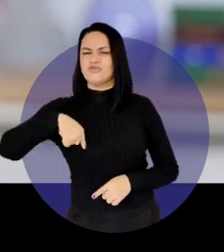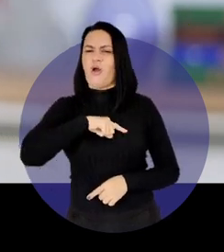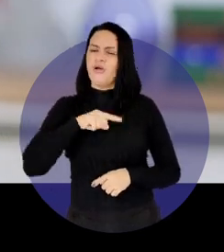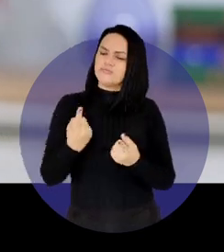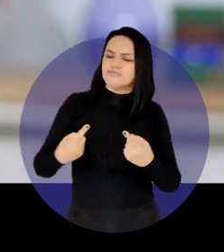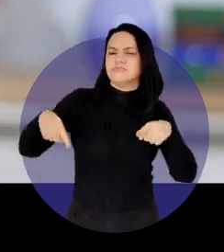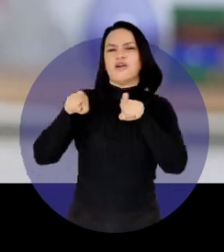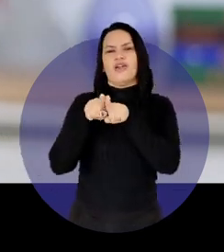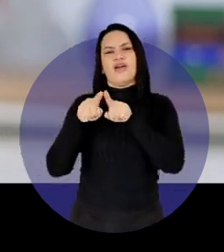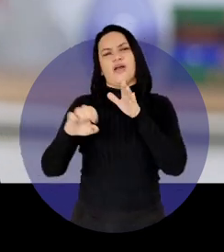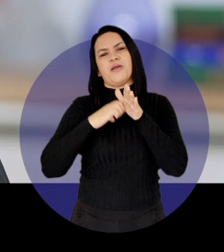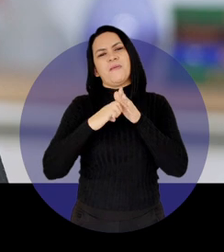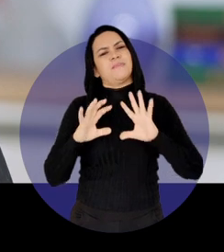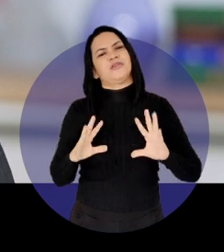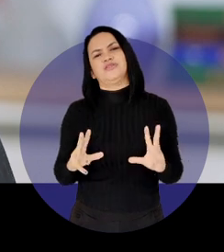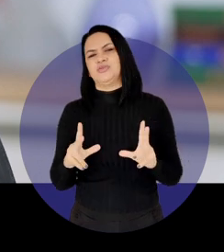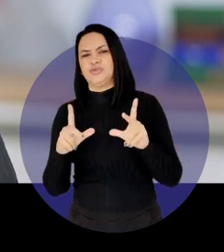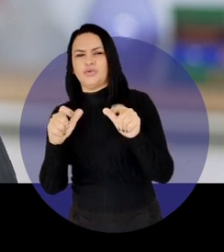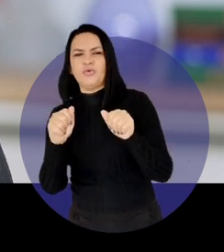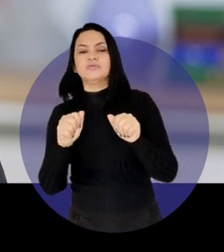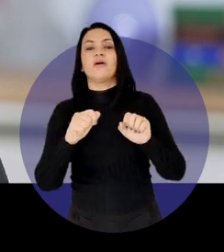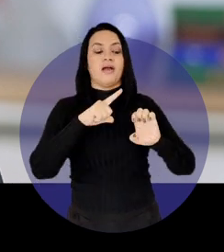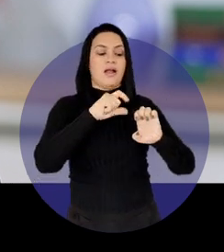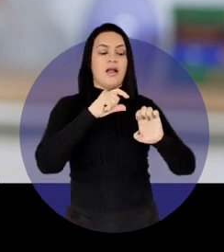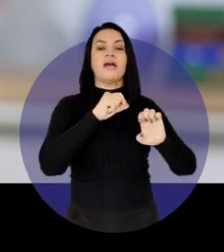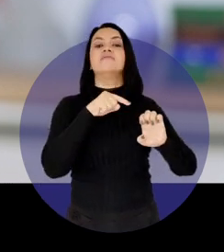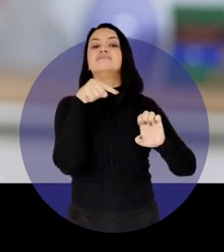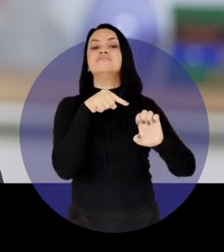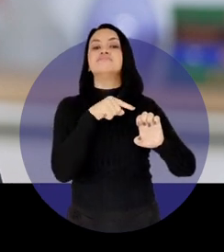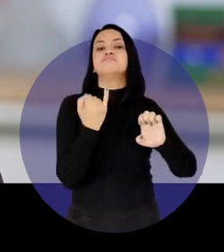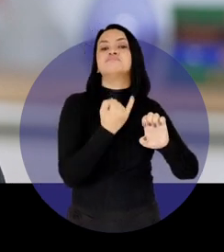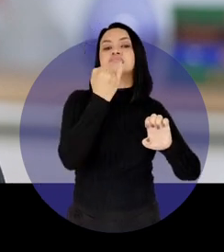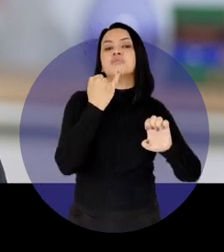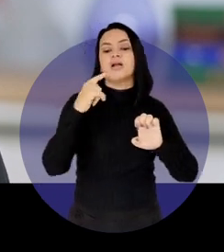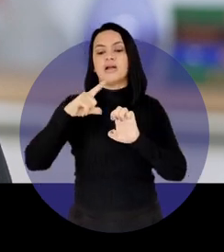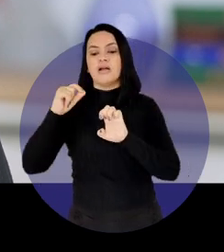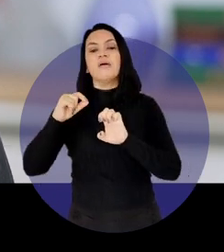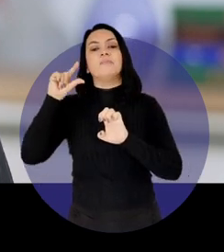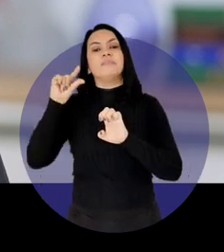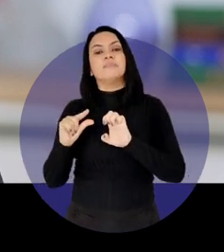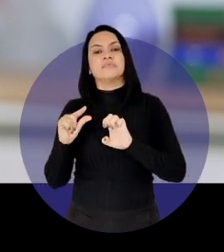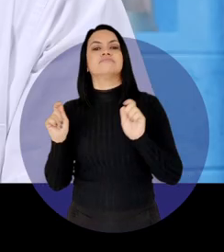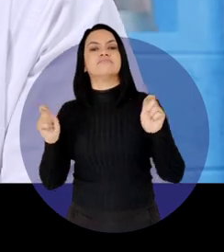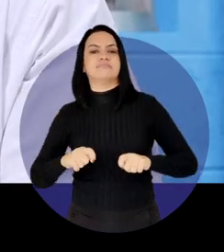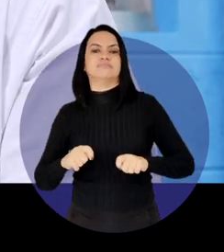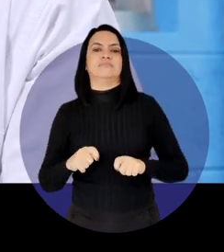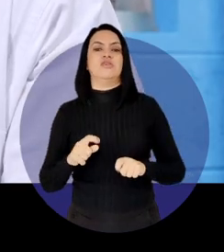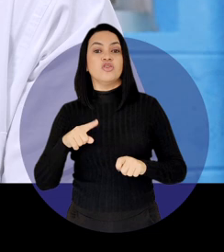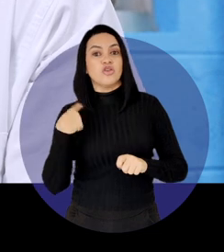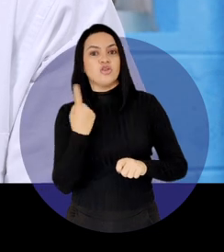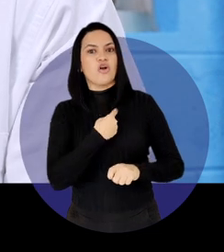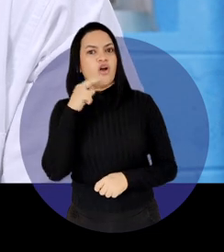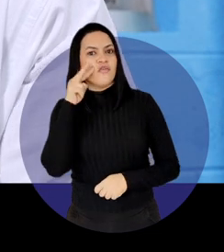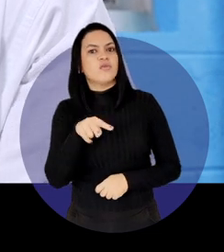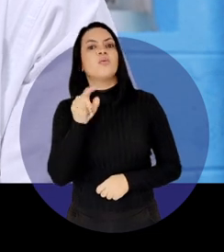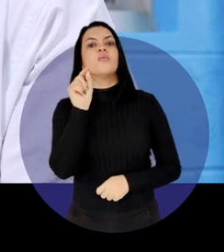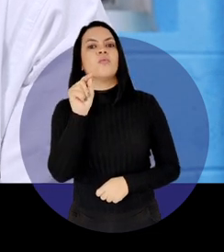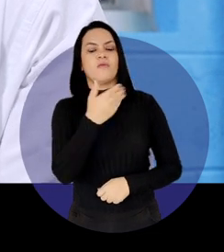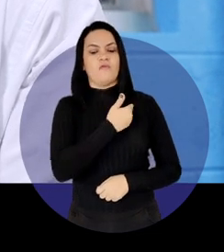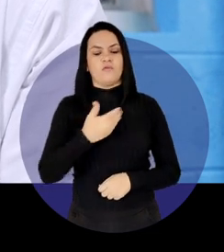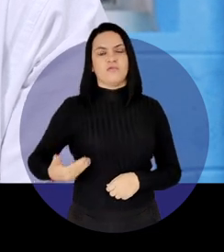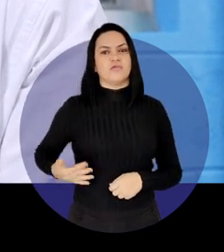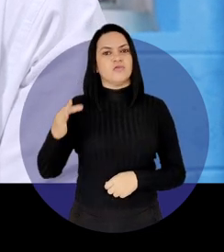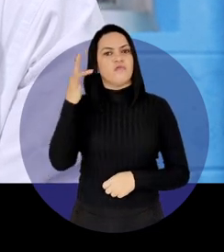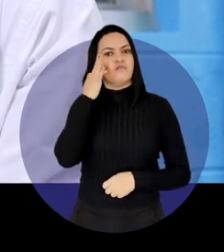aliados das empresas, de todas elas, desde o pequeno comerciante até os grandes empresários. O governador Flavio Dino trabalhou